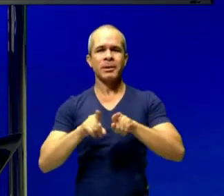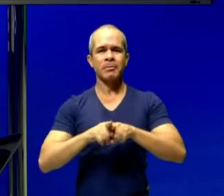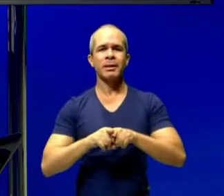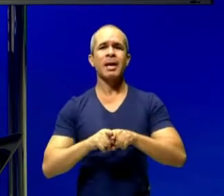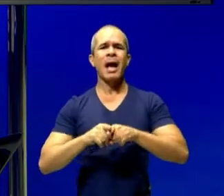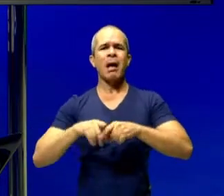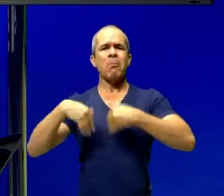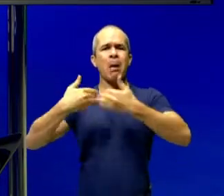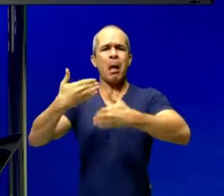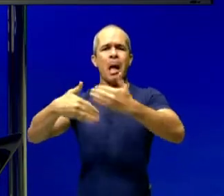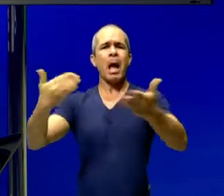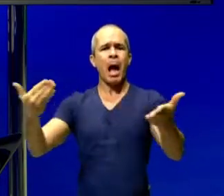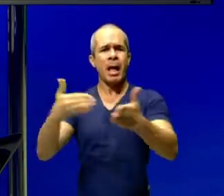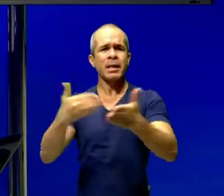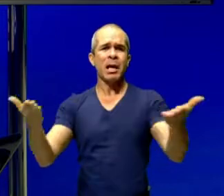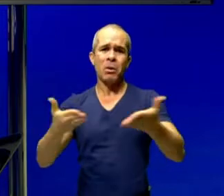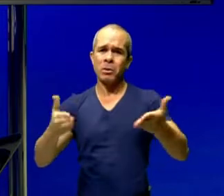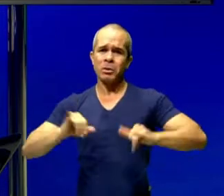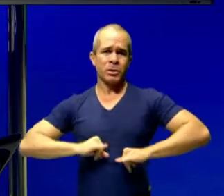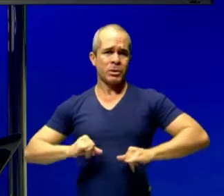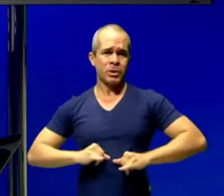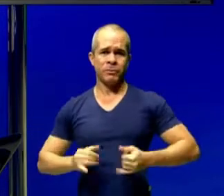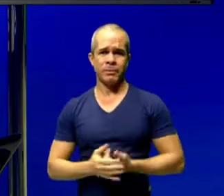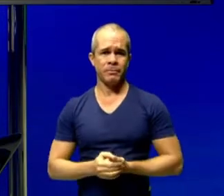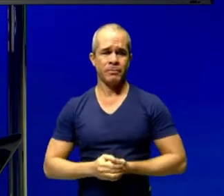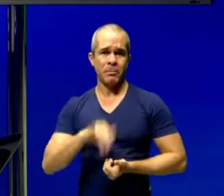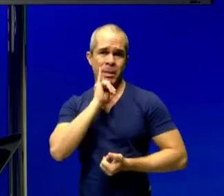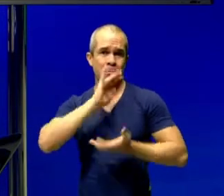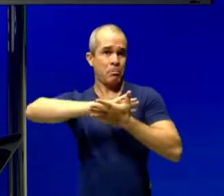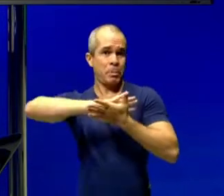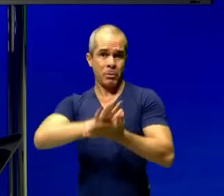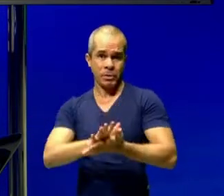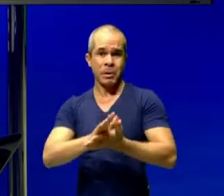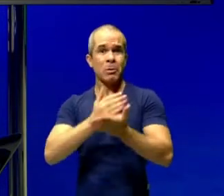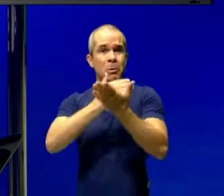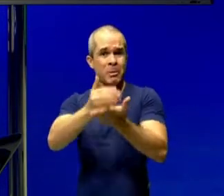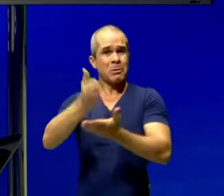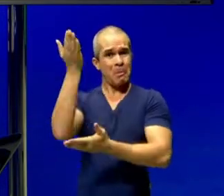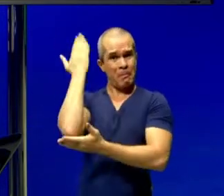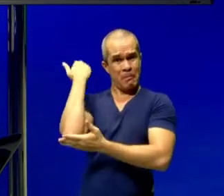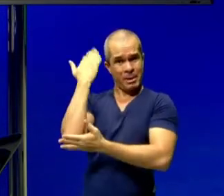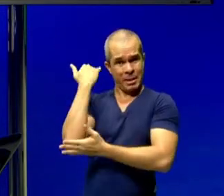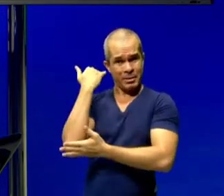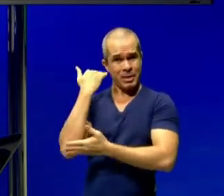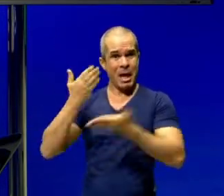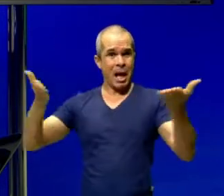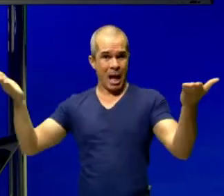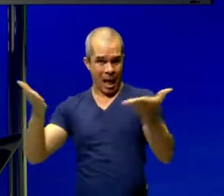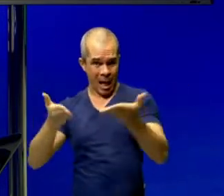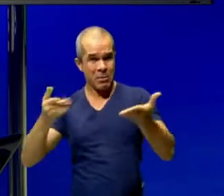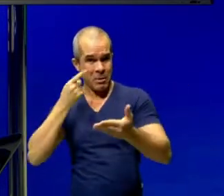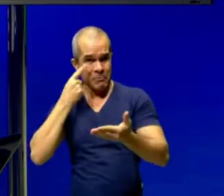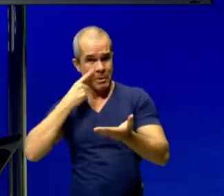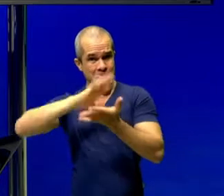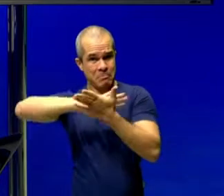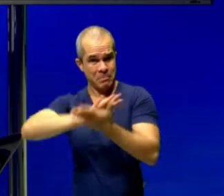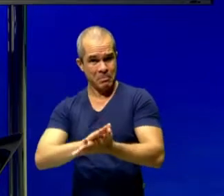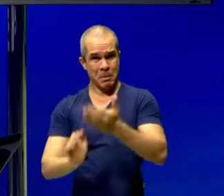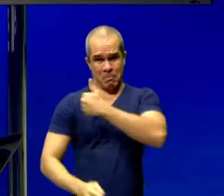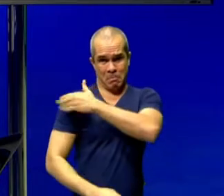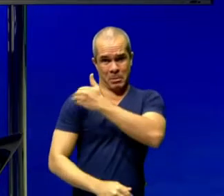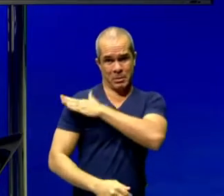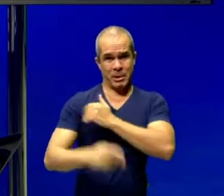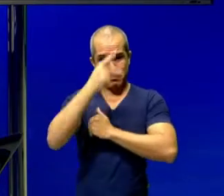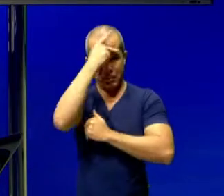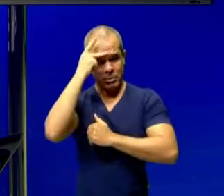até hoje. Uma dessas marcas é a questão do racismo. Vocês estão acompanhando aí durante o mundo as lutas antirraciais.